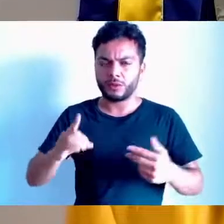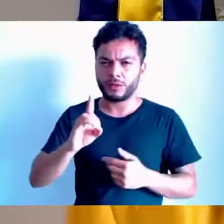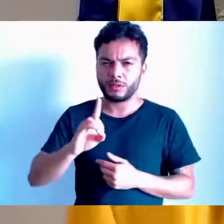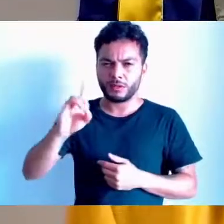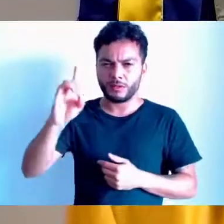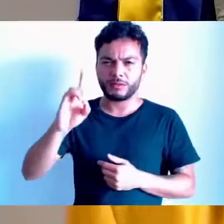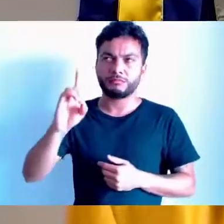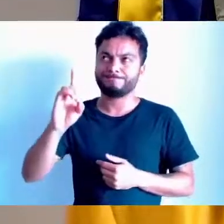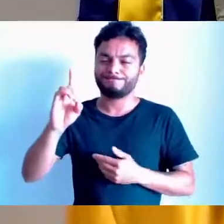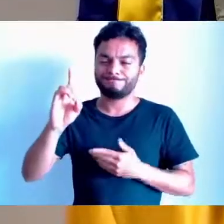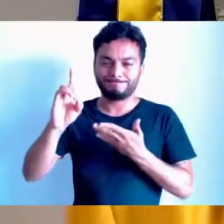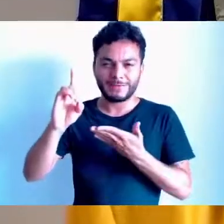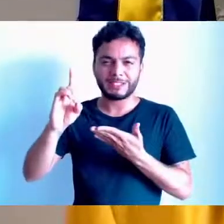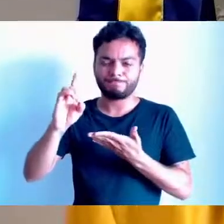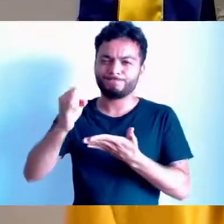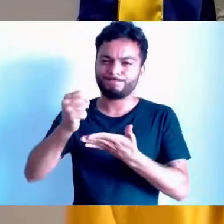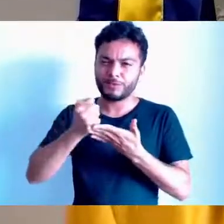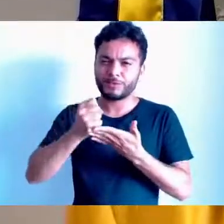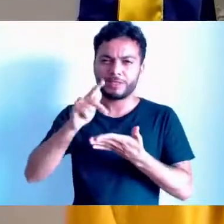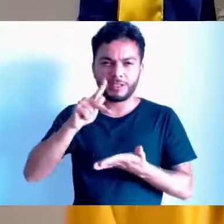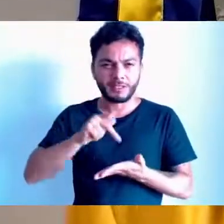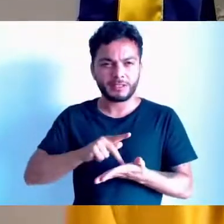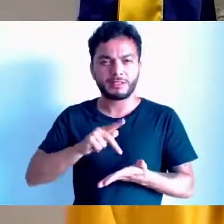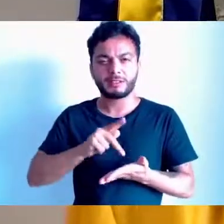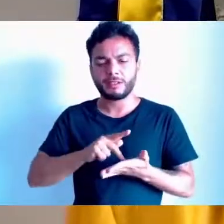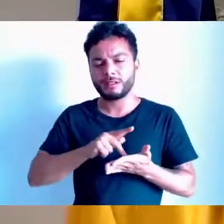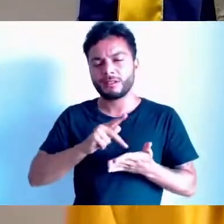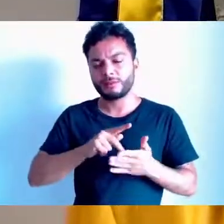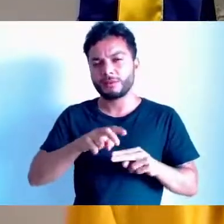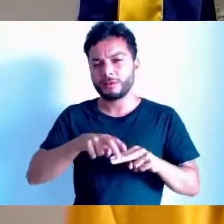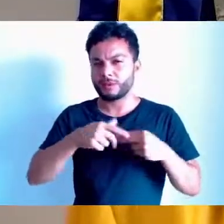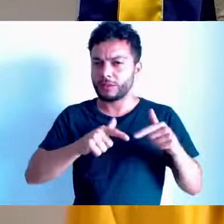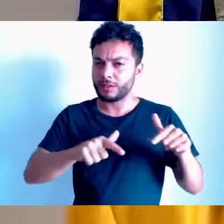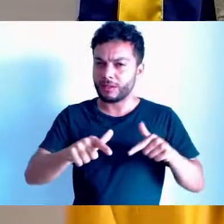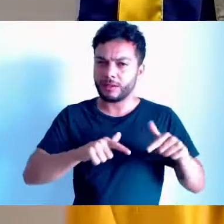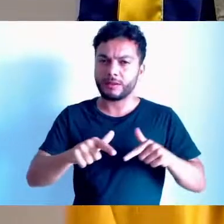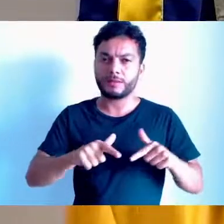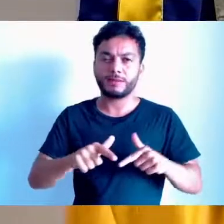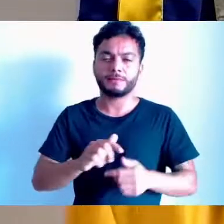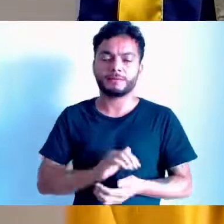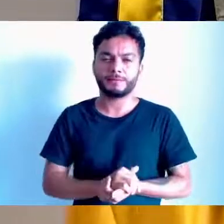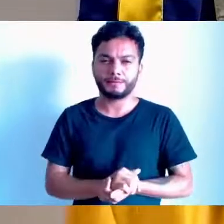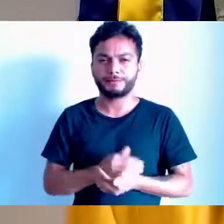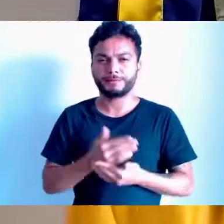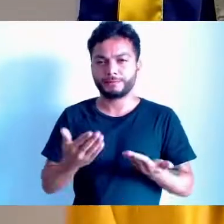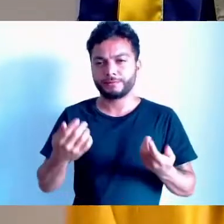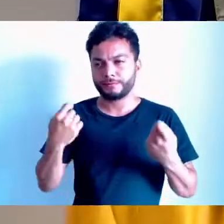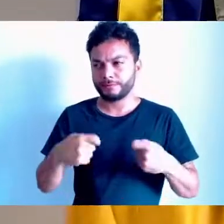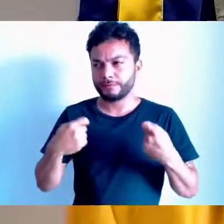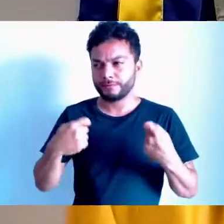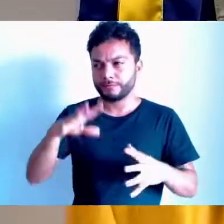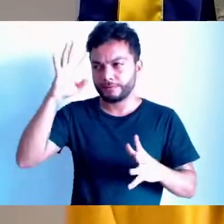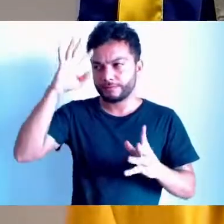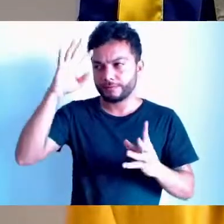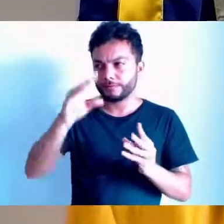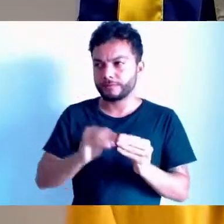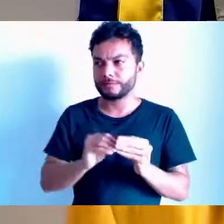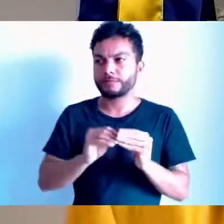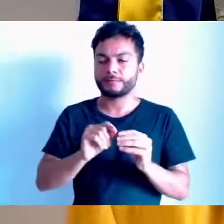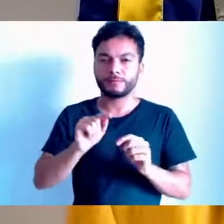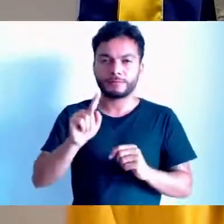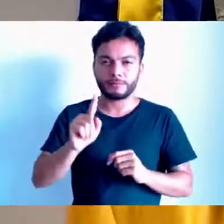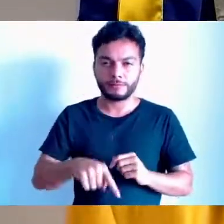tivesse feito a macrodrenagem, mas é necessário que se compreenda que precisa limpar os canais, que